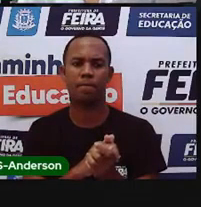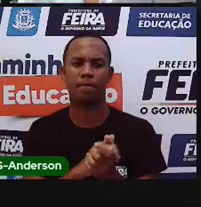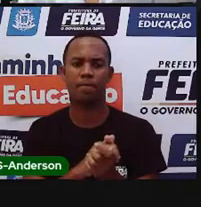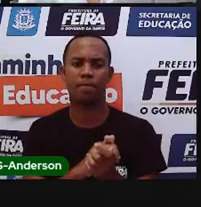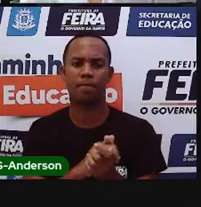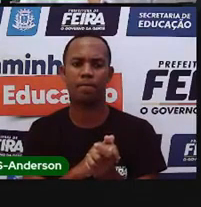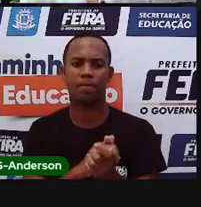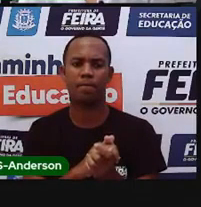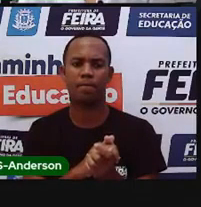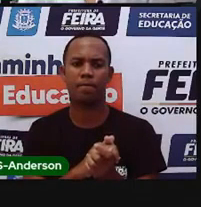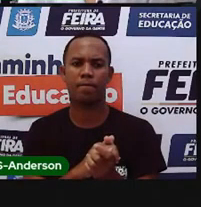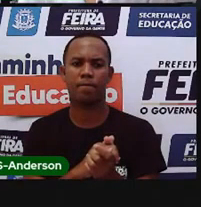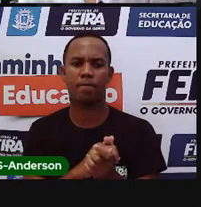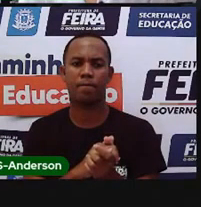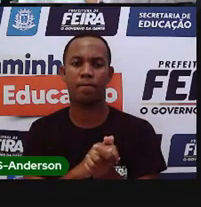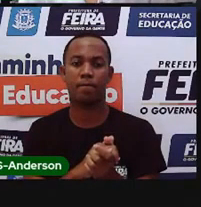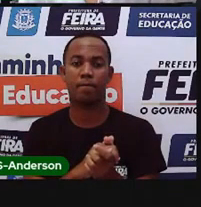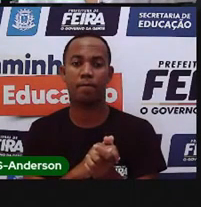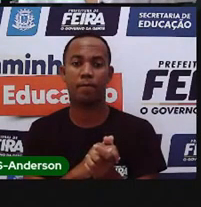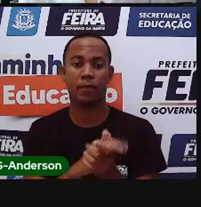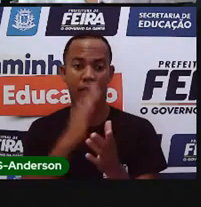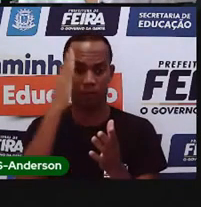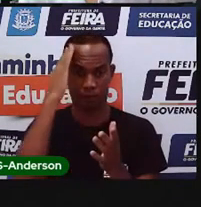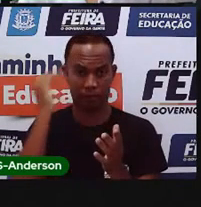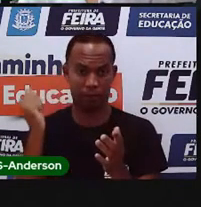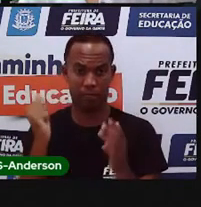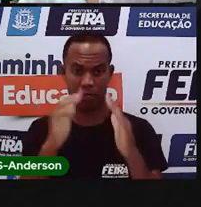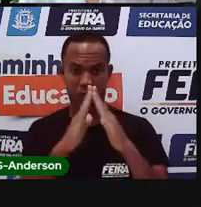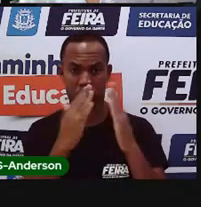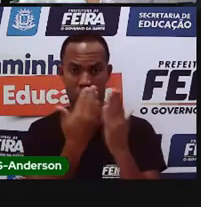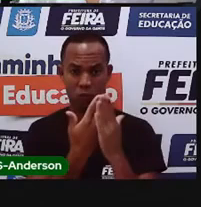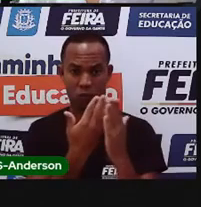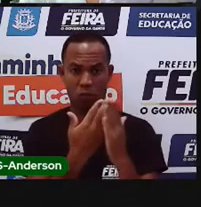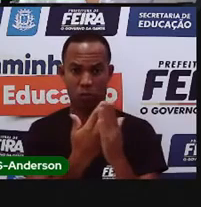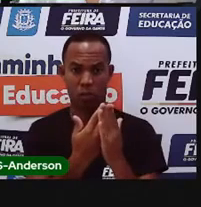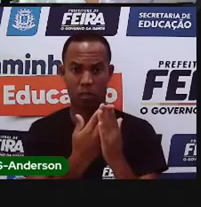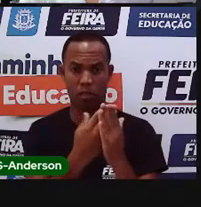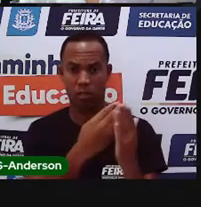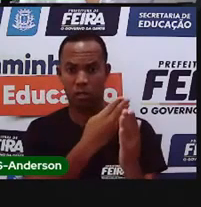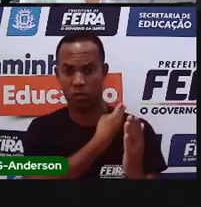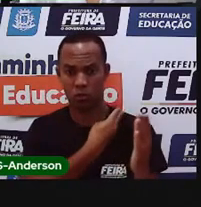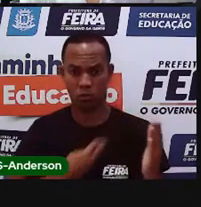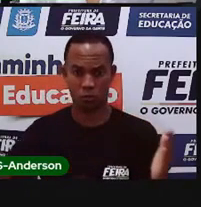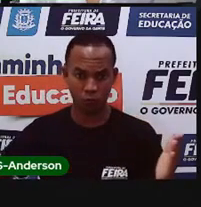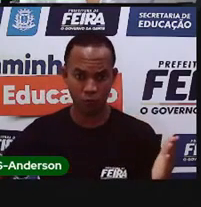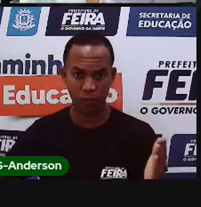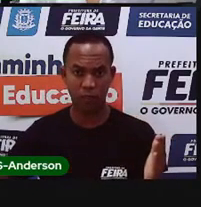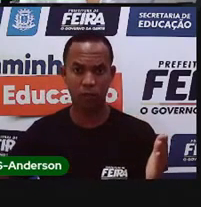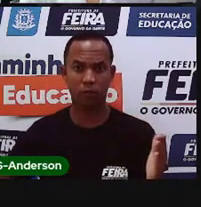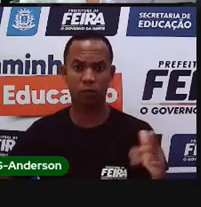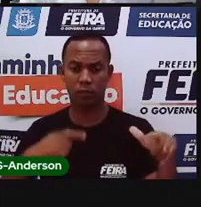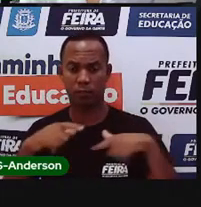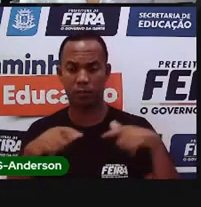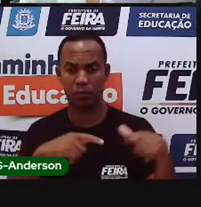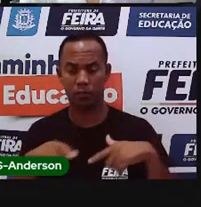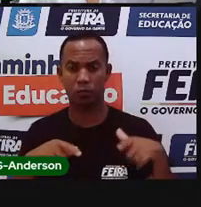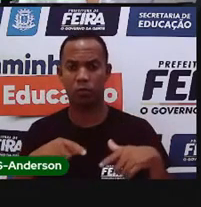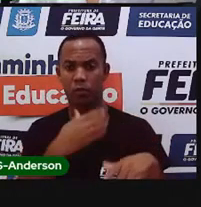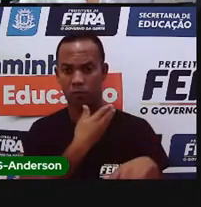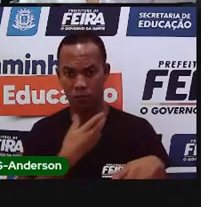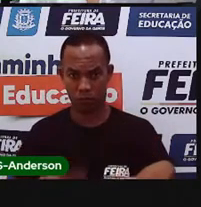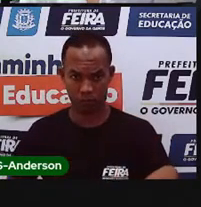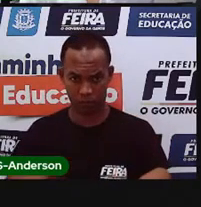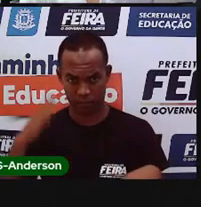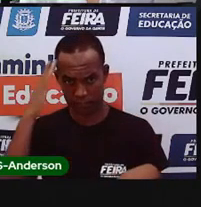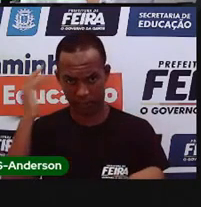alunos! Você sabia que a escola pública também é um exemplo de serviço público ofertado à população?